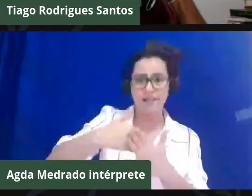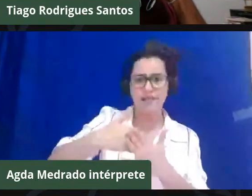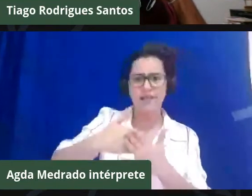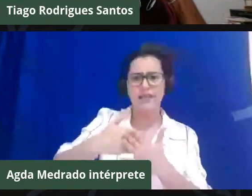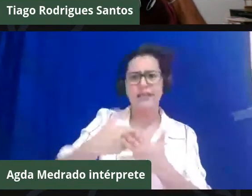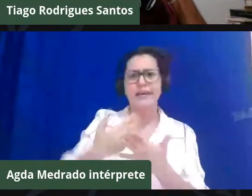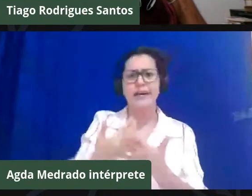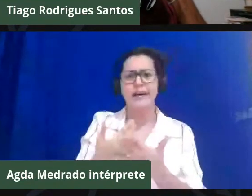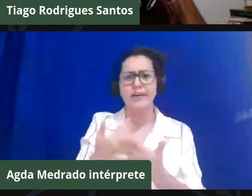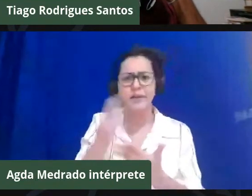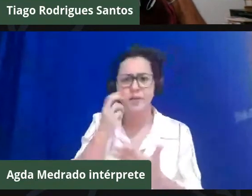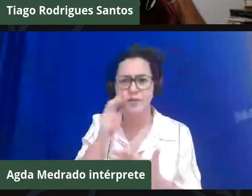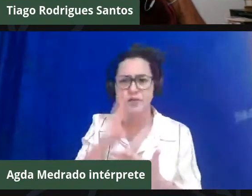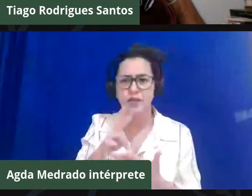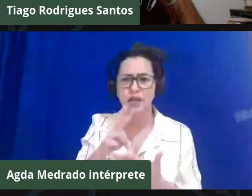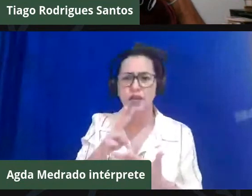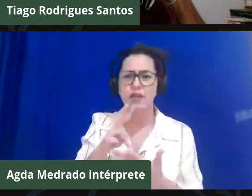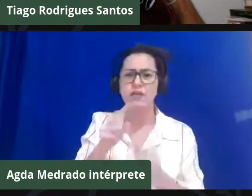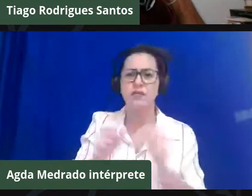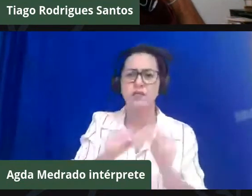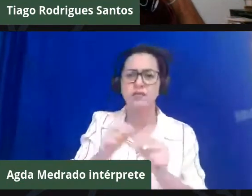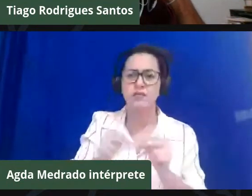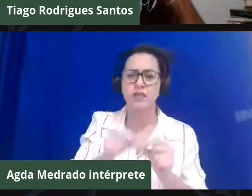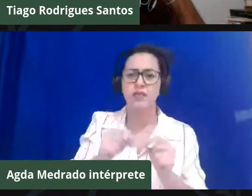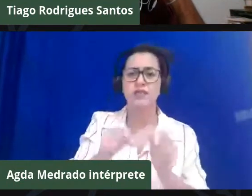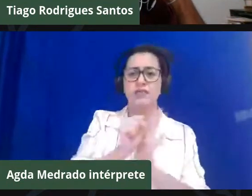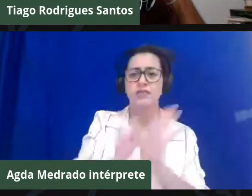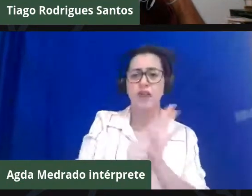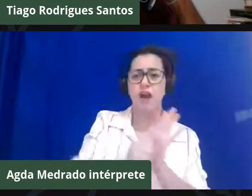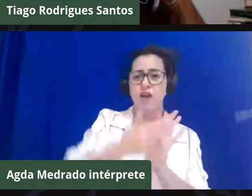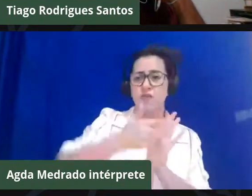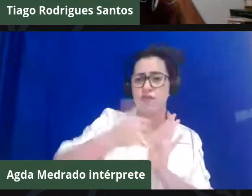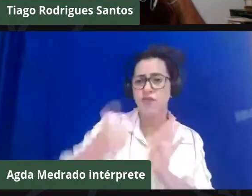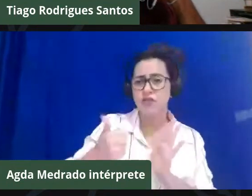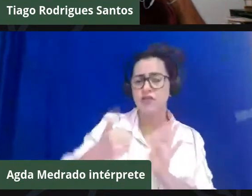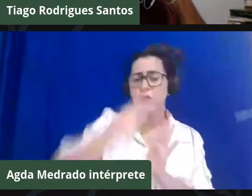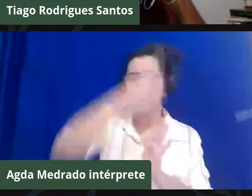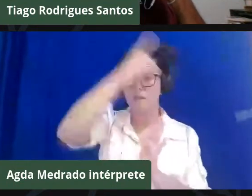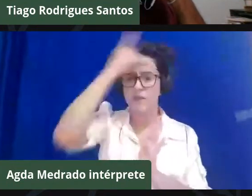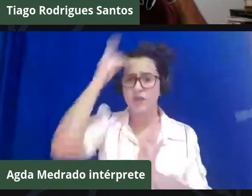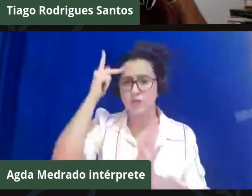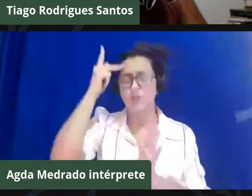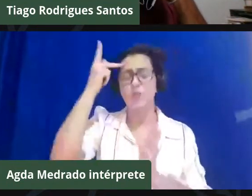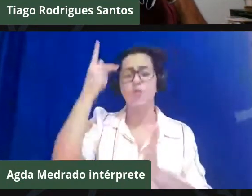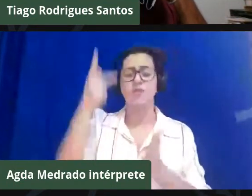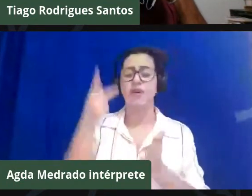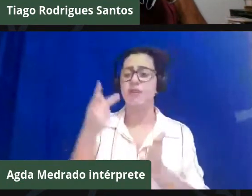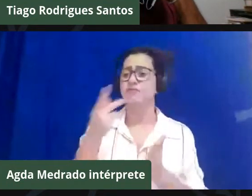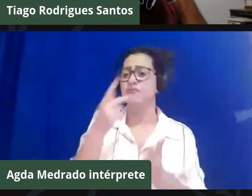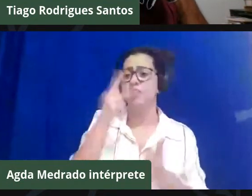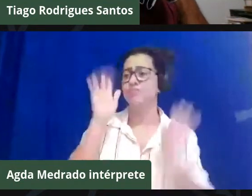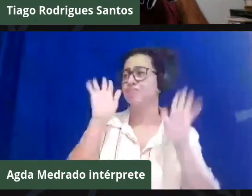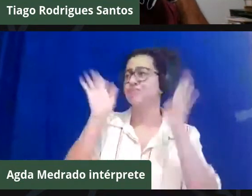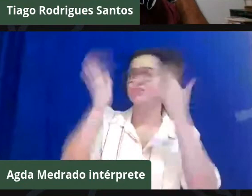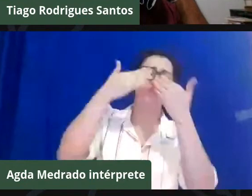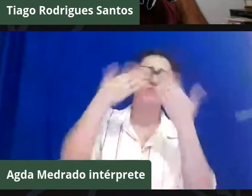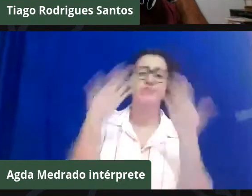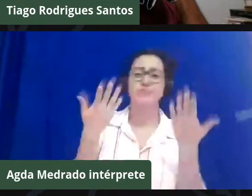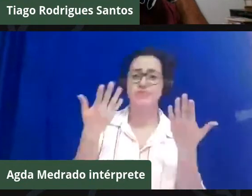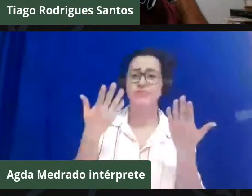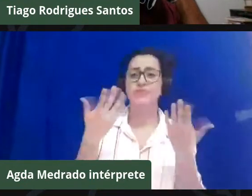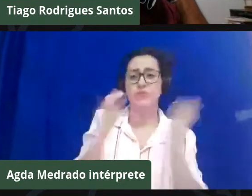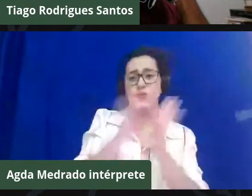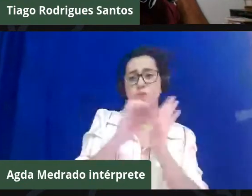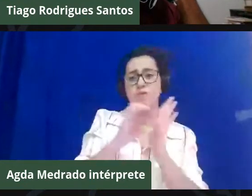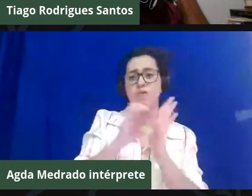mesmo, em pleno século 21, pessoas que são usadas, manipuladas, para nos invisibilizar, né, diante de tanta luta que a gente faz,